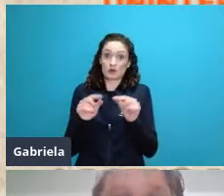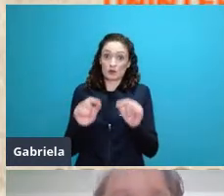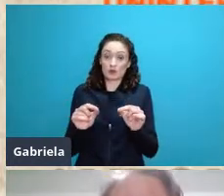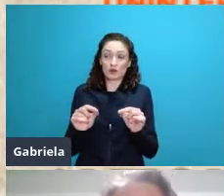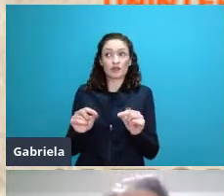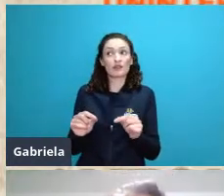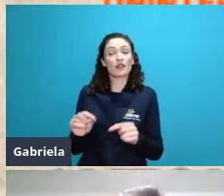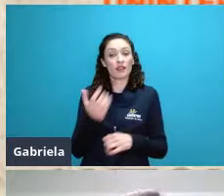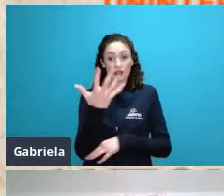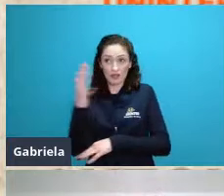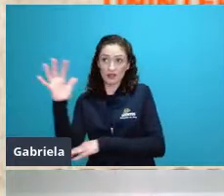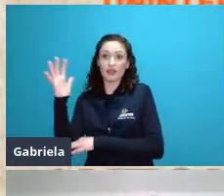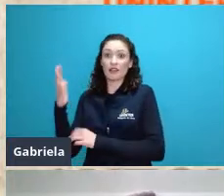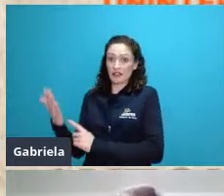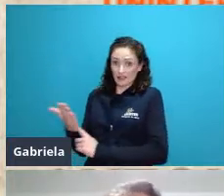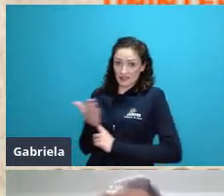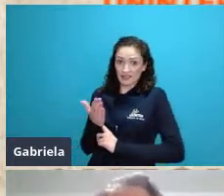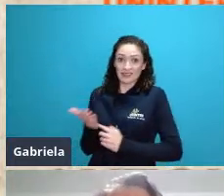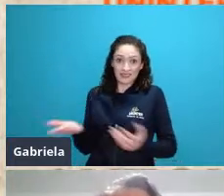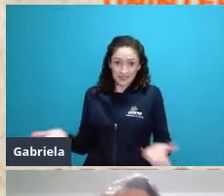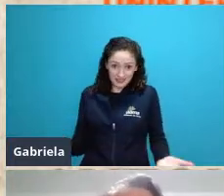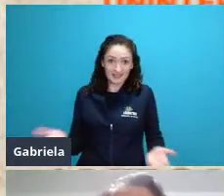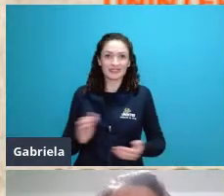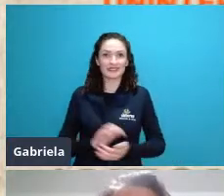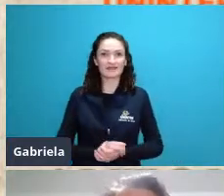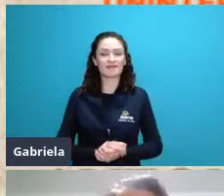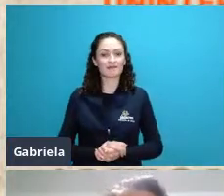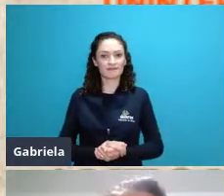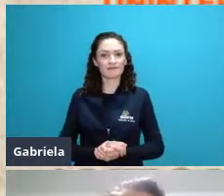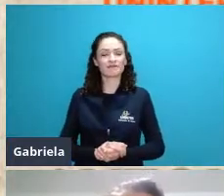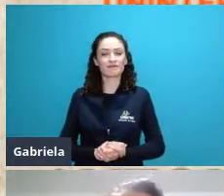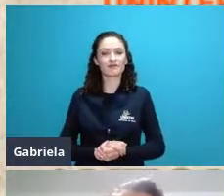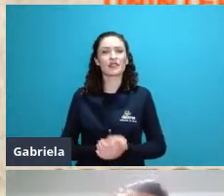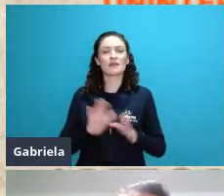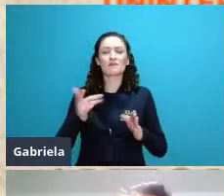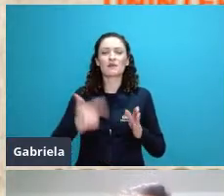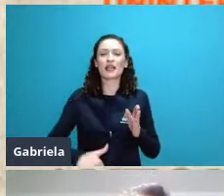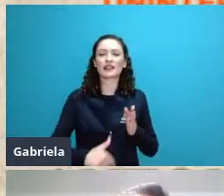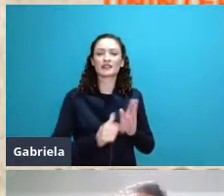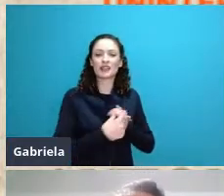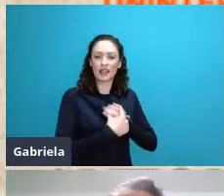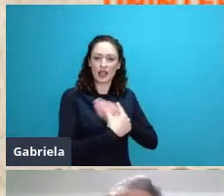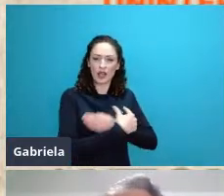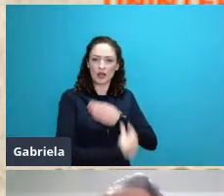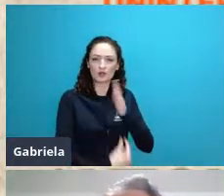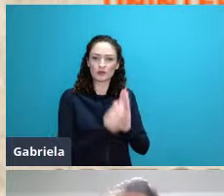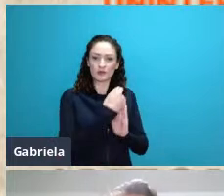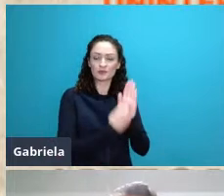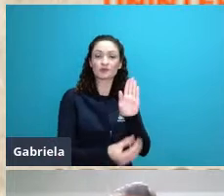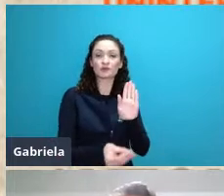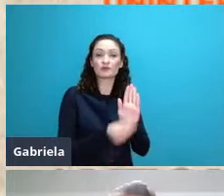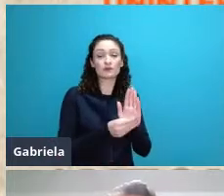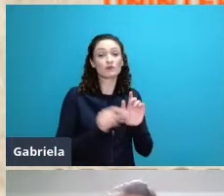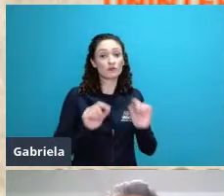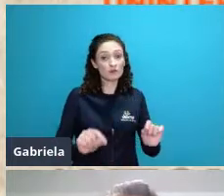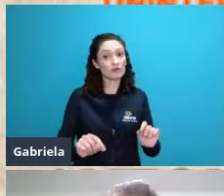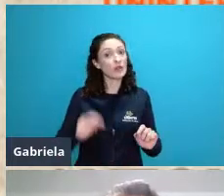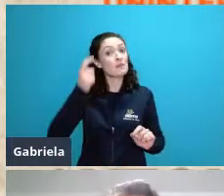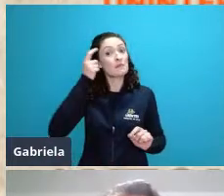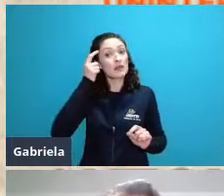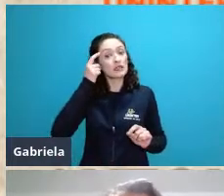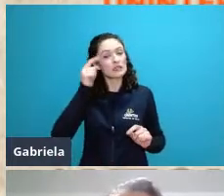slide por favor que na verdade isso é um falso conflito nós não temos que encarar a natureza como sendo algo